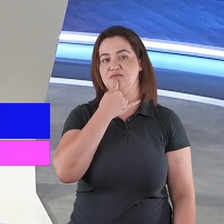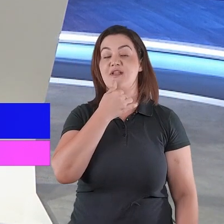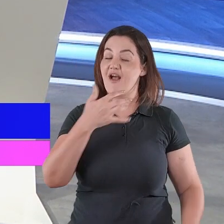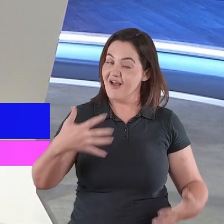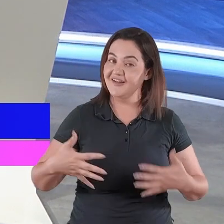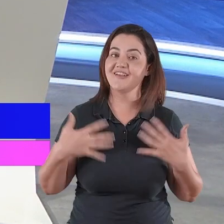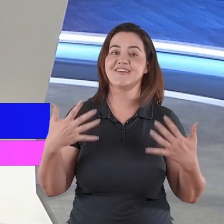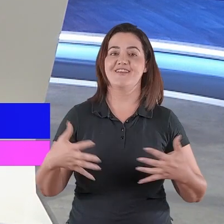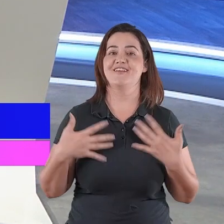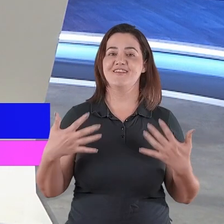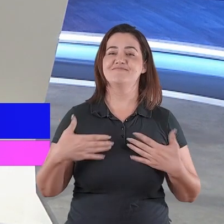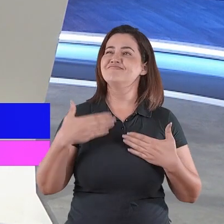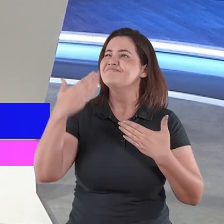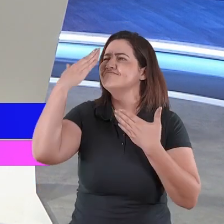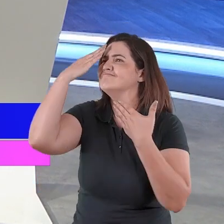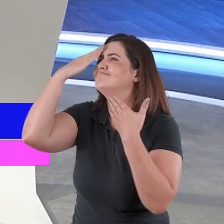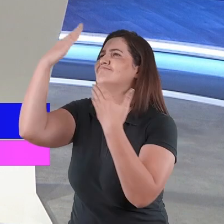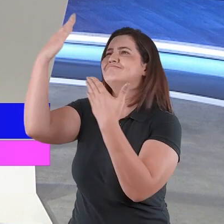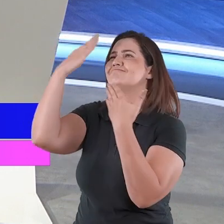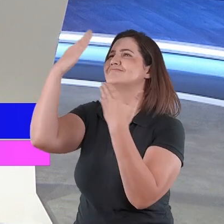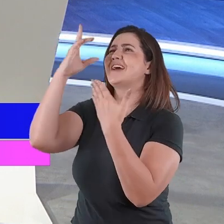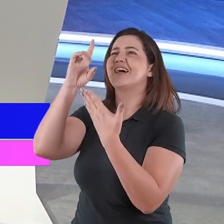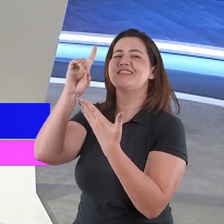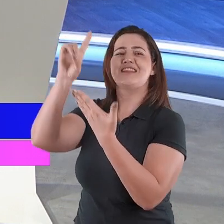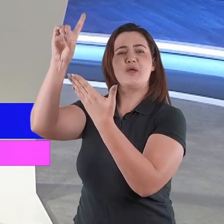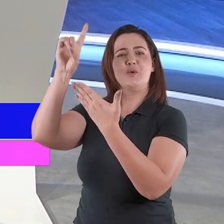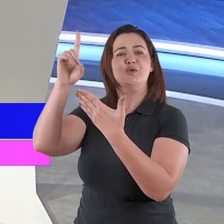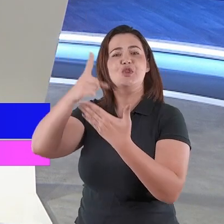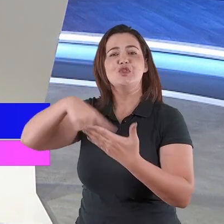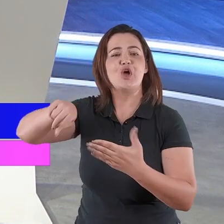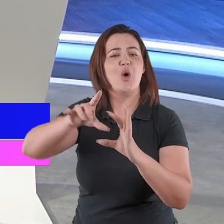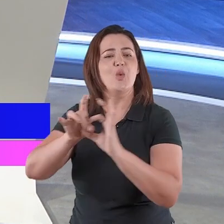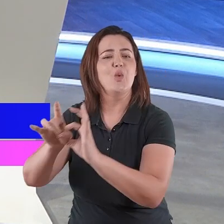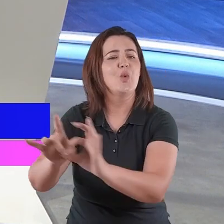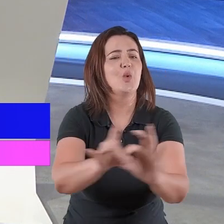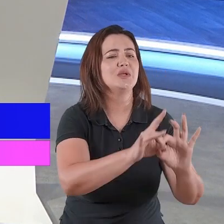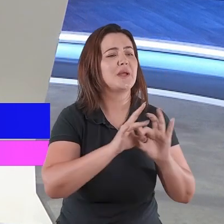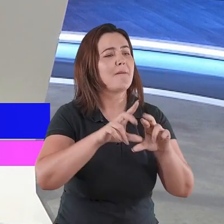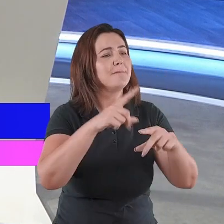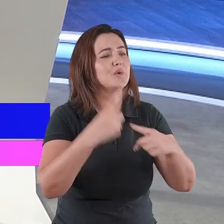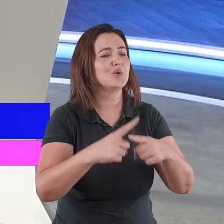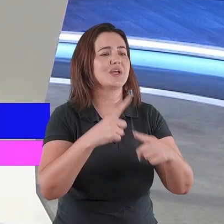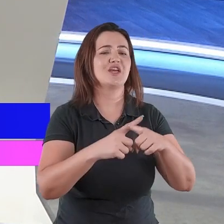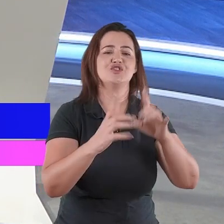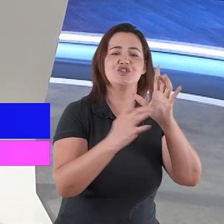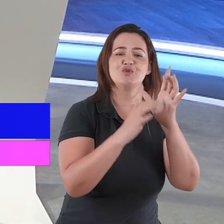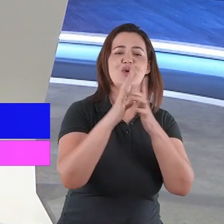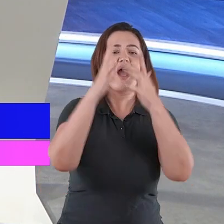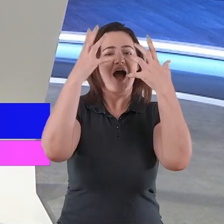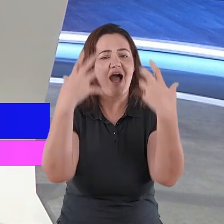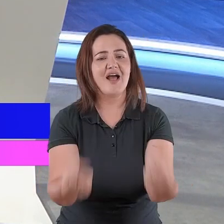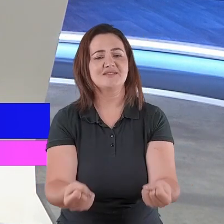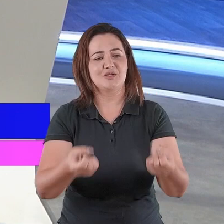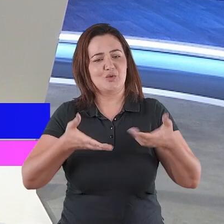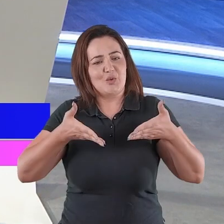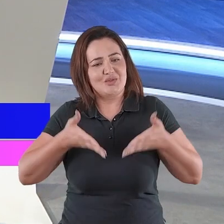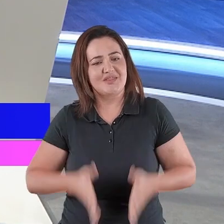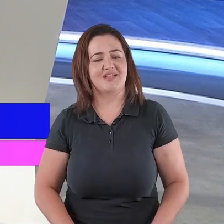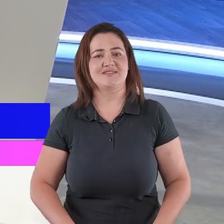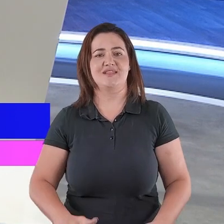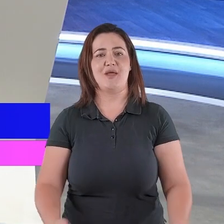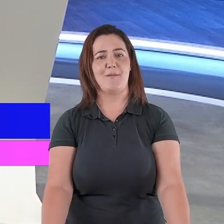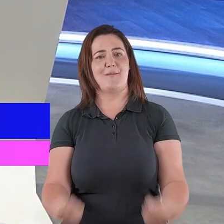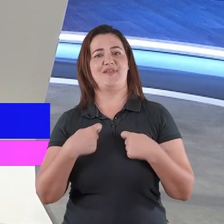alegria, é momento de nós nos unirmos porque Cristo, o nosso Senhor, nasceu para ser o nosso